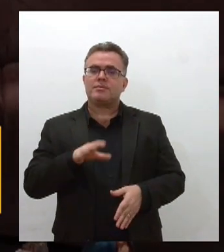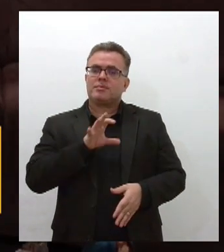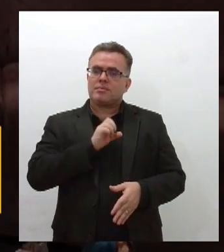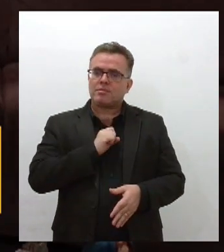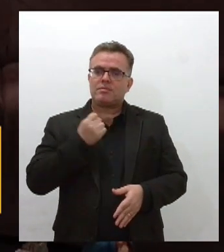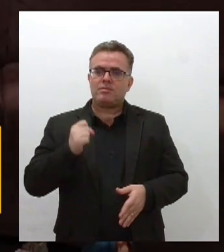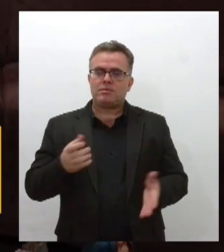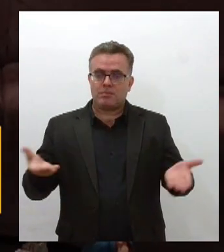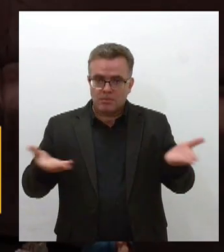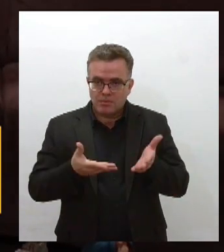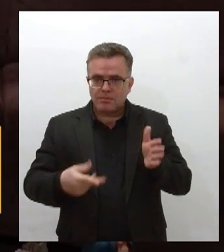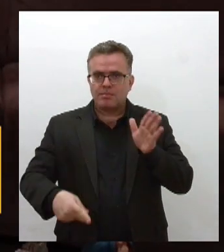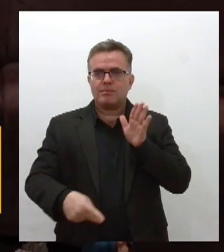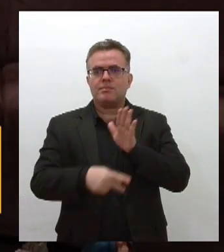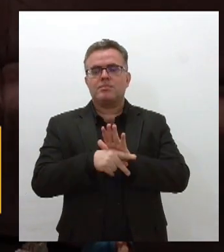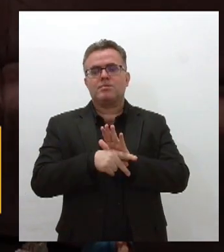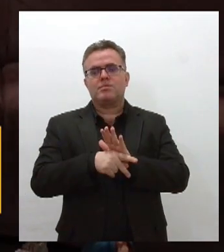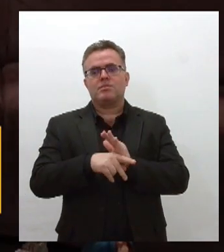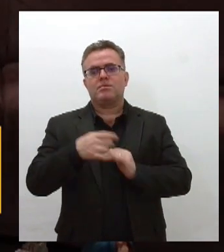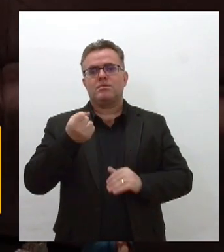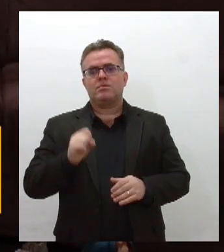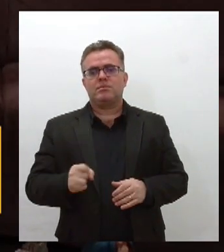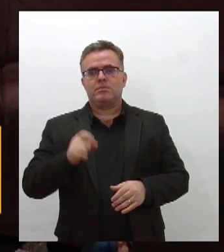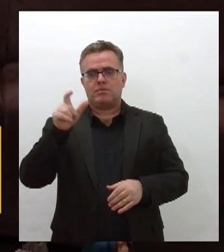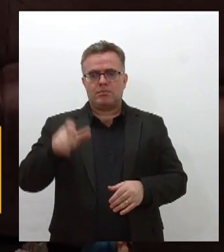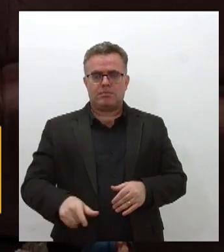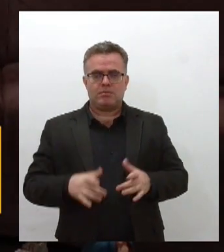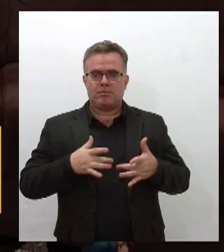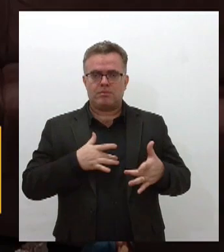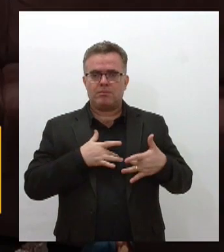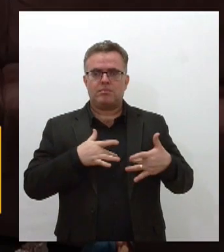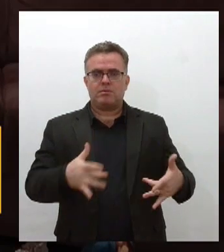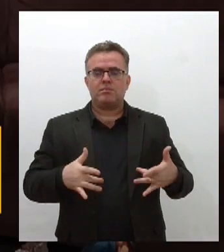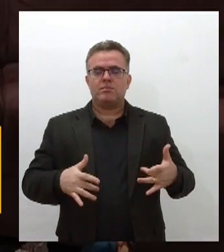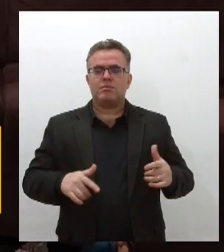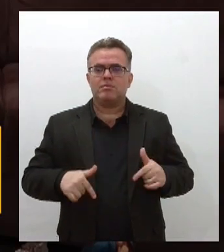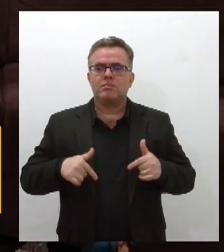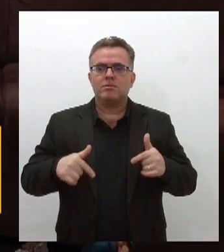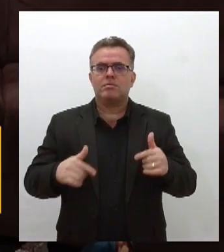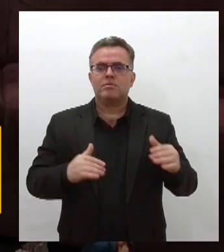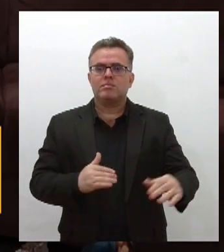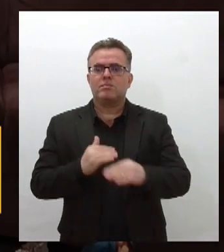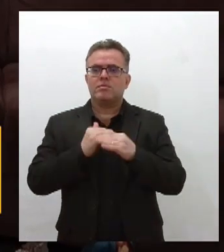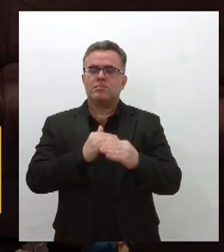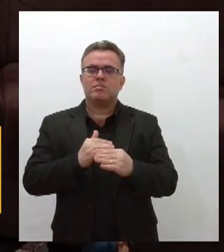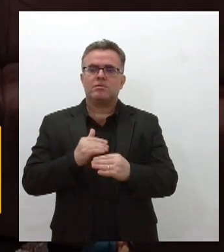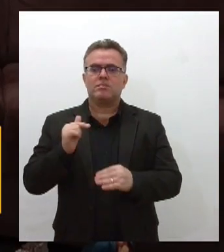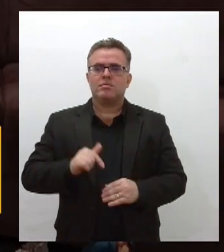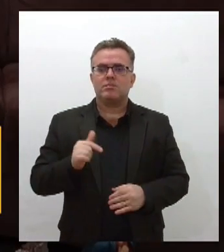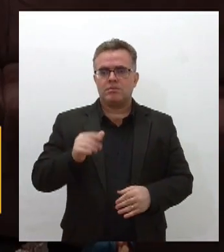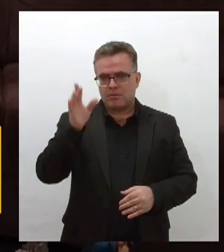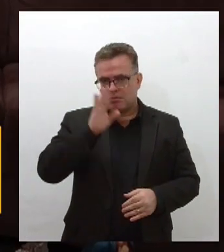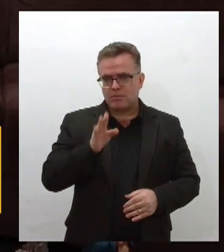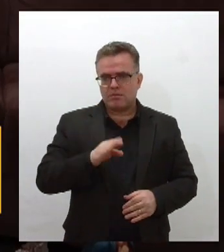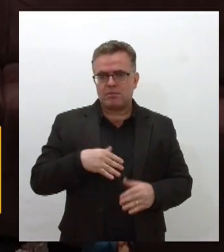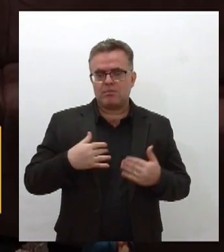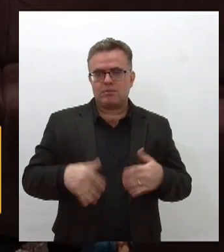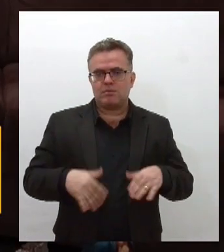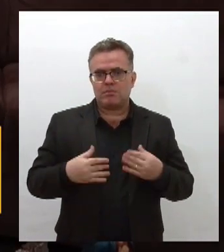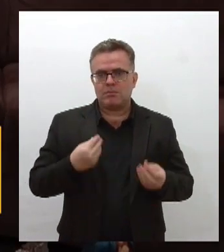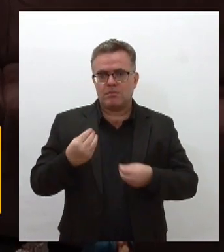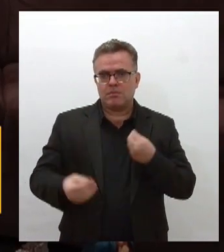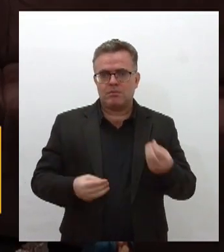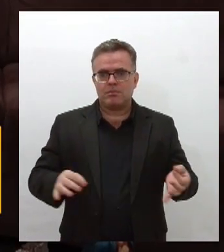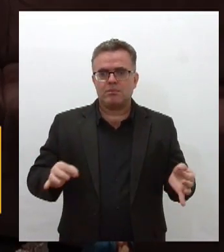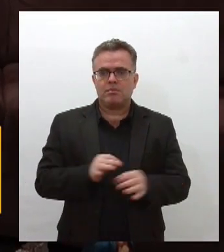sensibilidade muito boa pela causa da igualdade onde nós vemos nesse país nosso estado uma